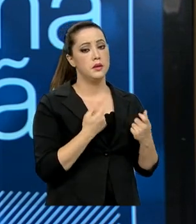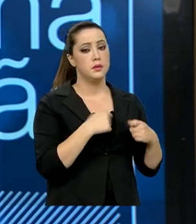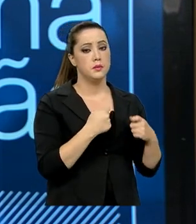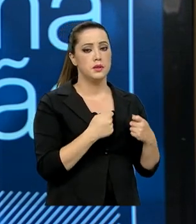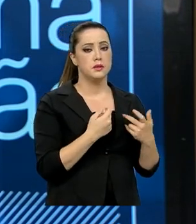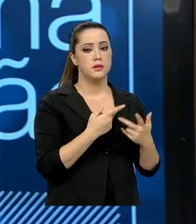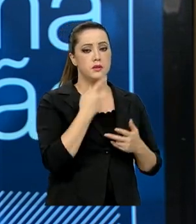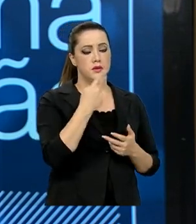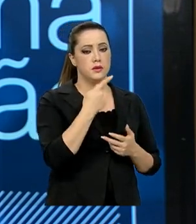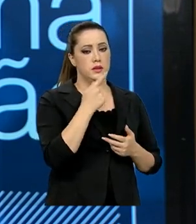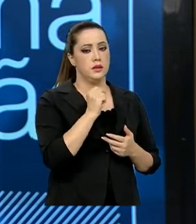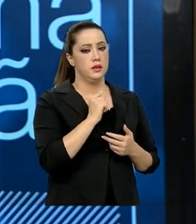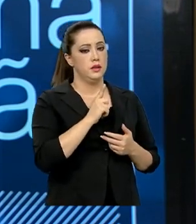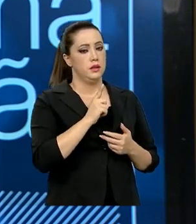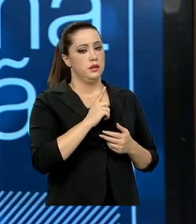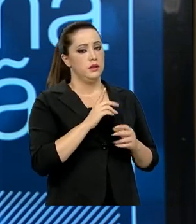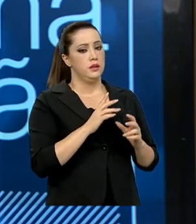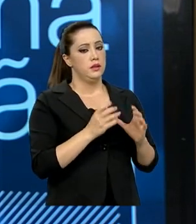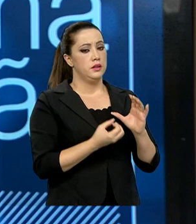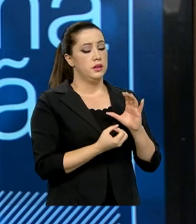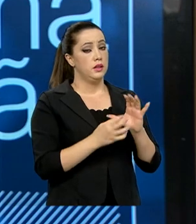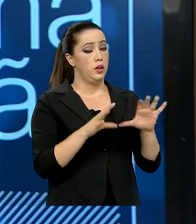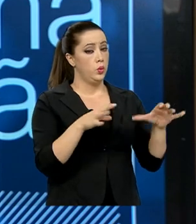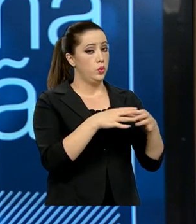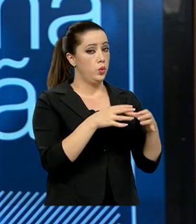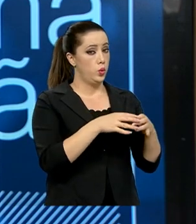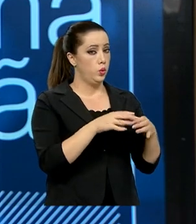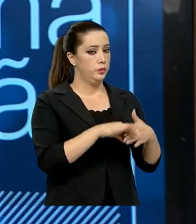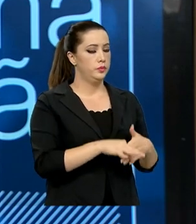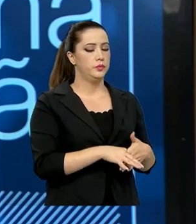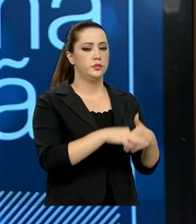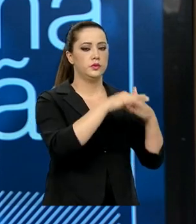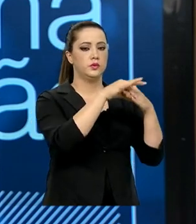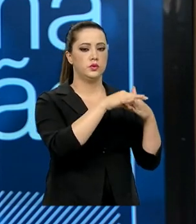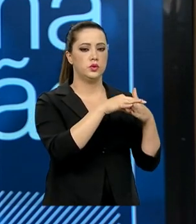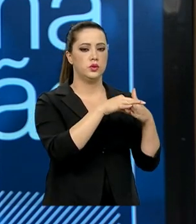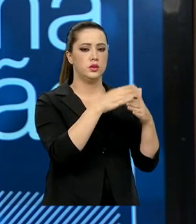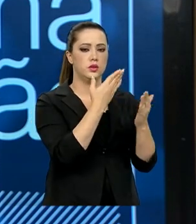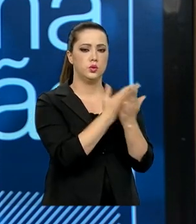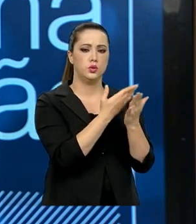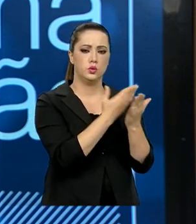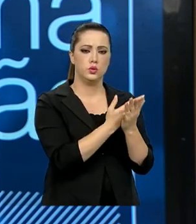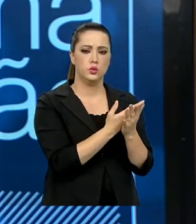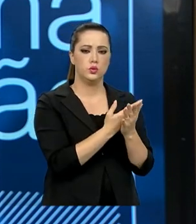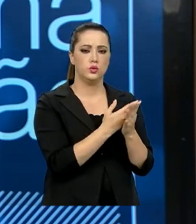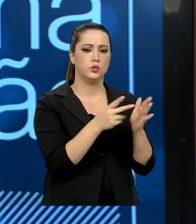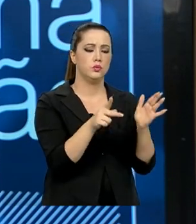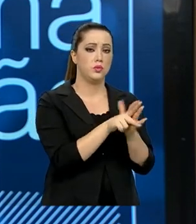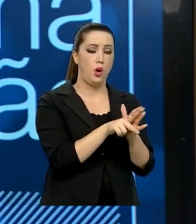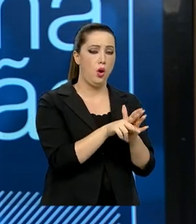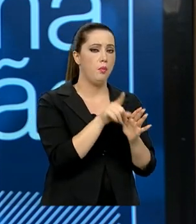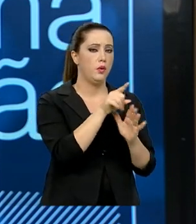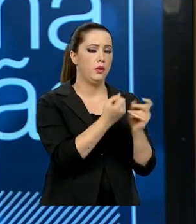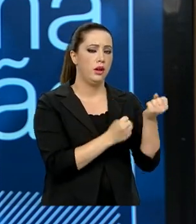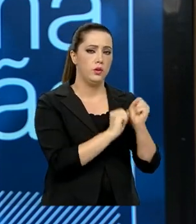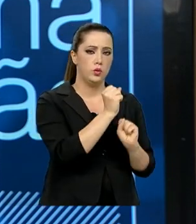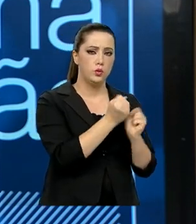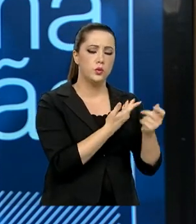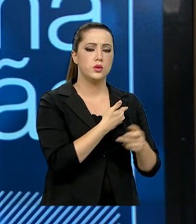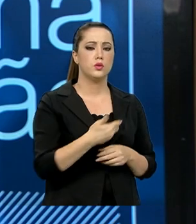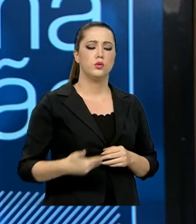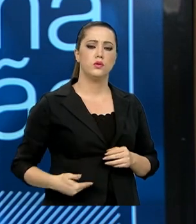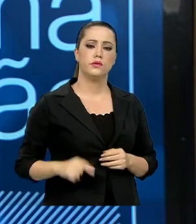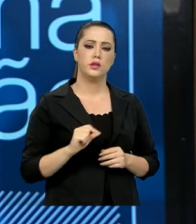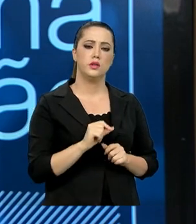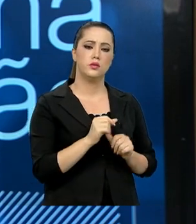citar aqui, um grupo de líderes da academia e do setor industrial, do governo também, que